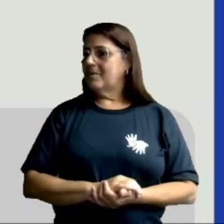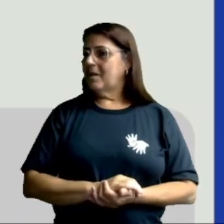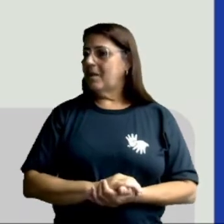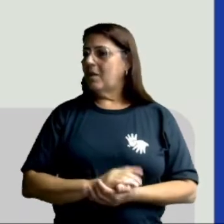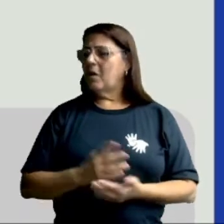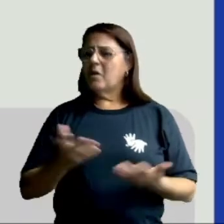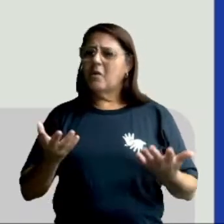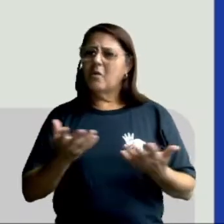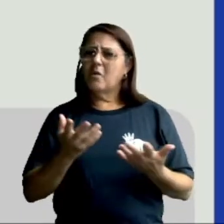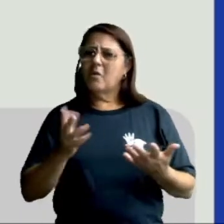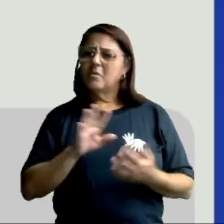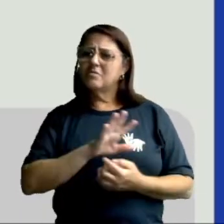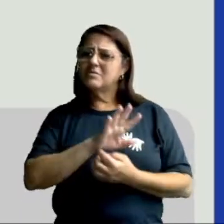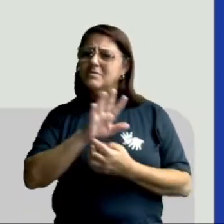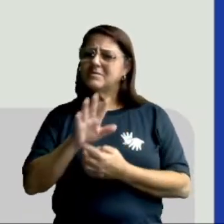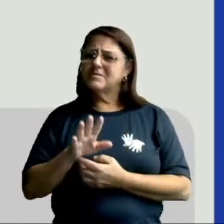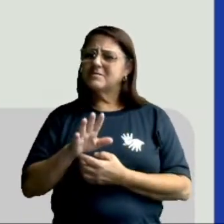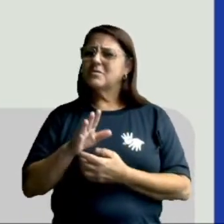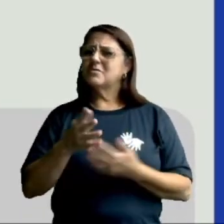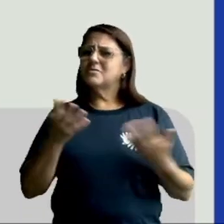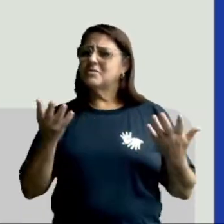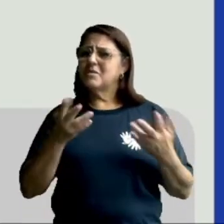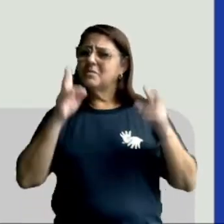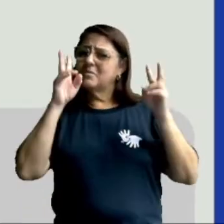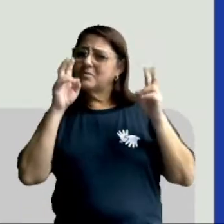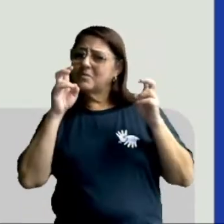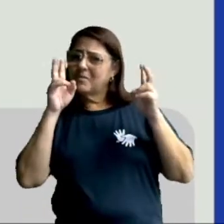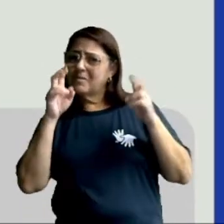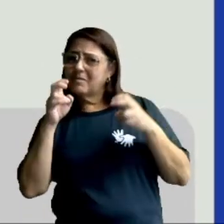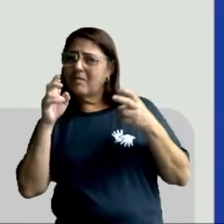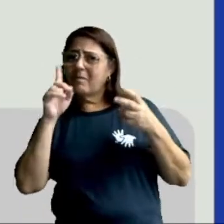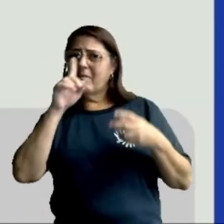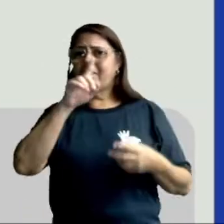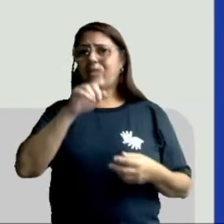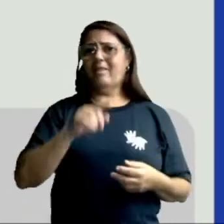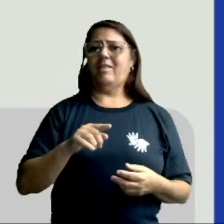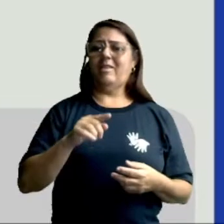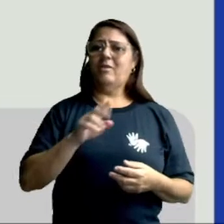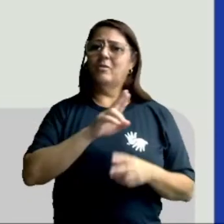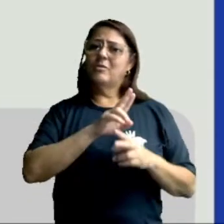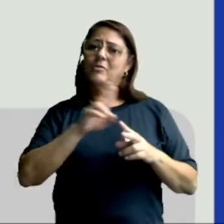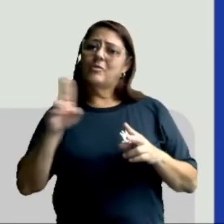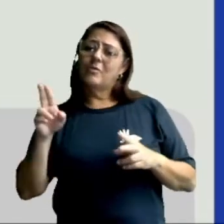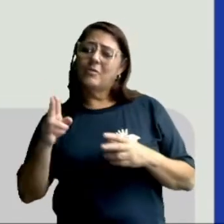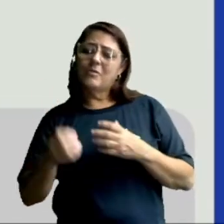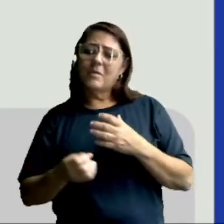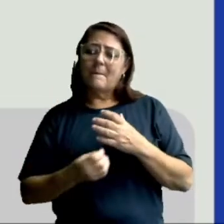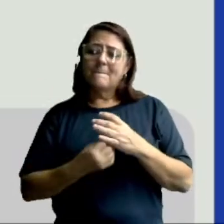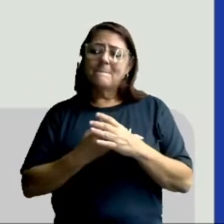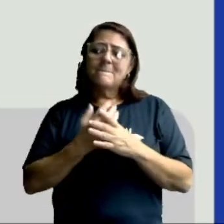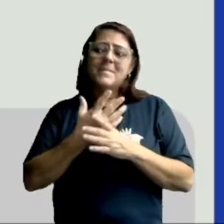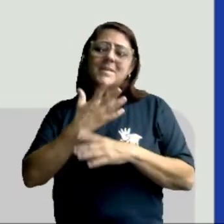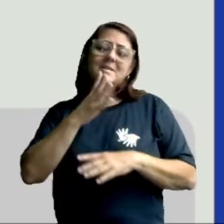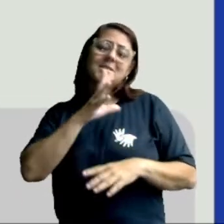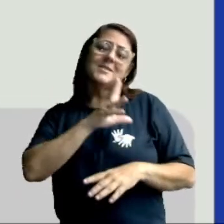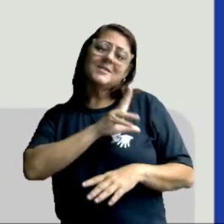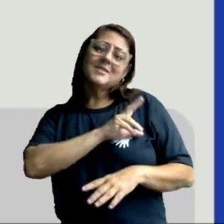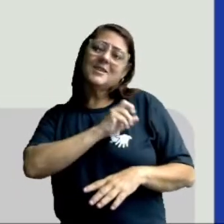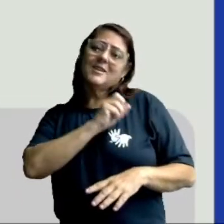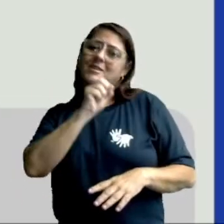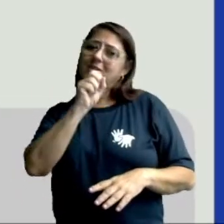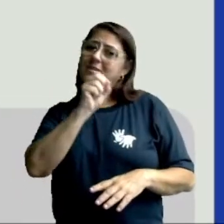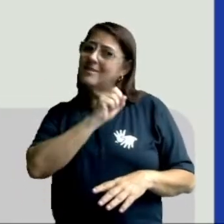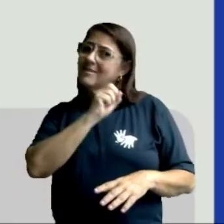E como a Tia Manu falou, o tema da nossa aula chama Plantinha Querida. Vamos